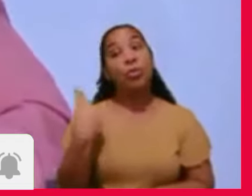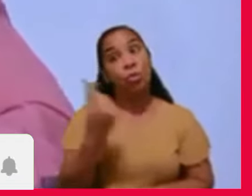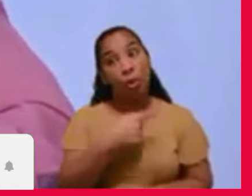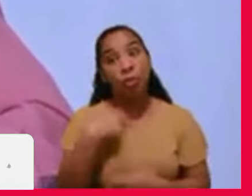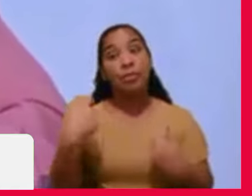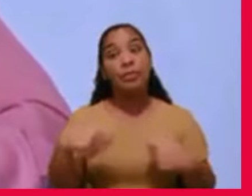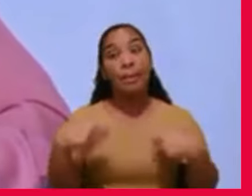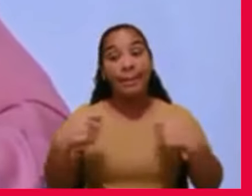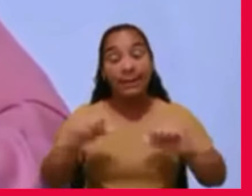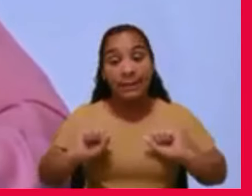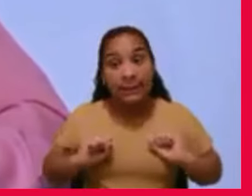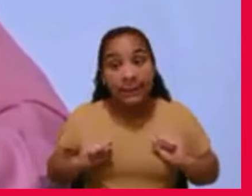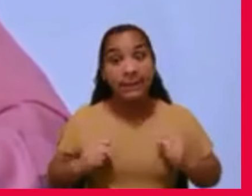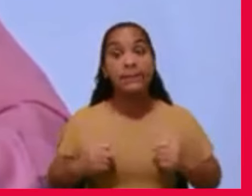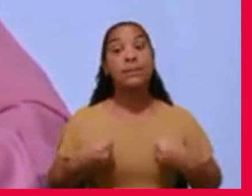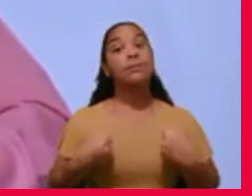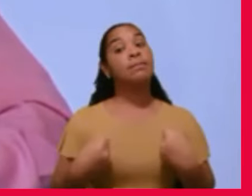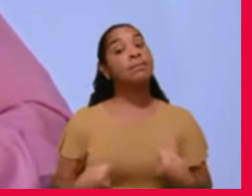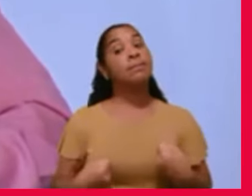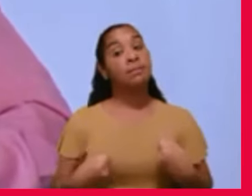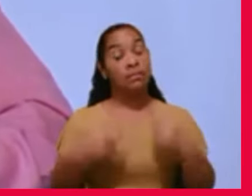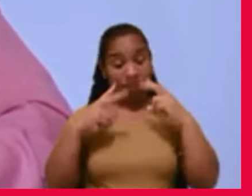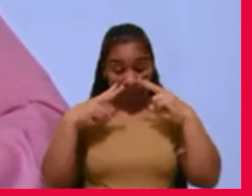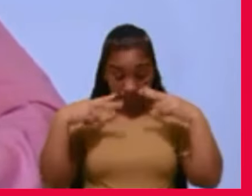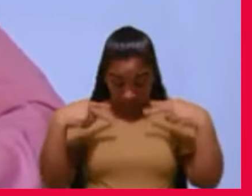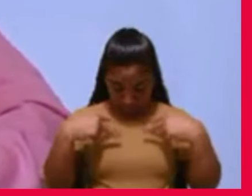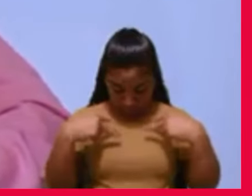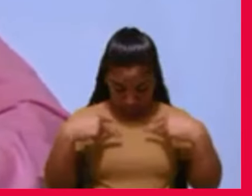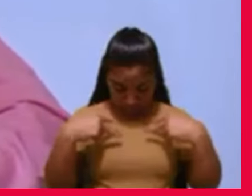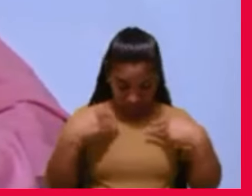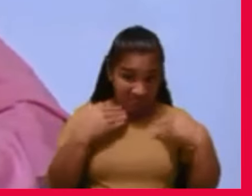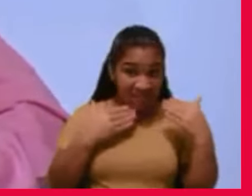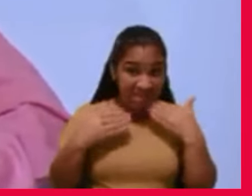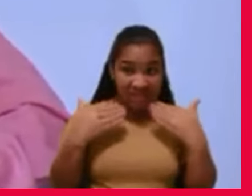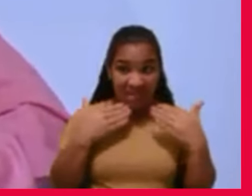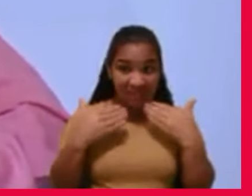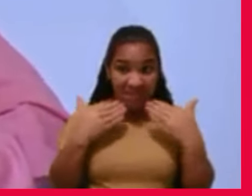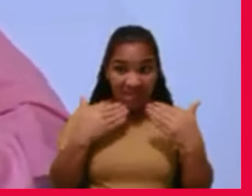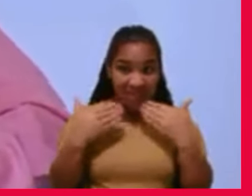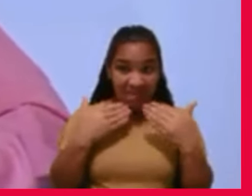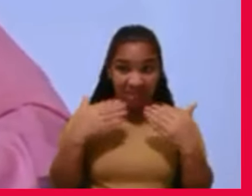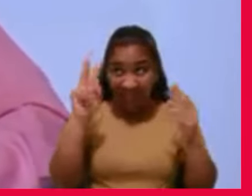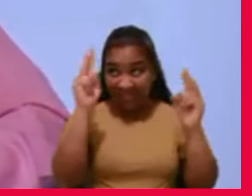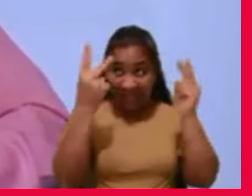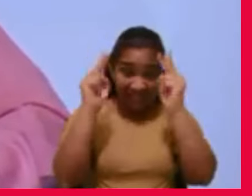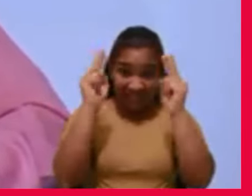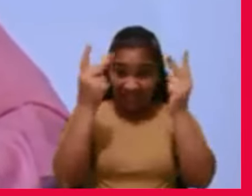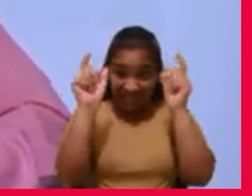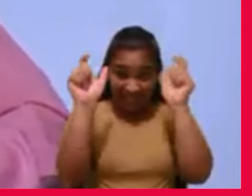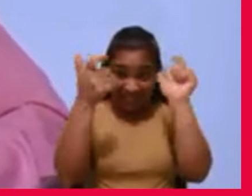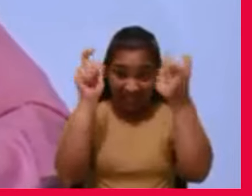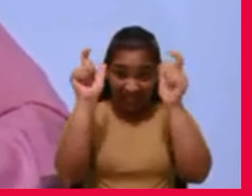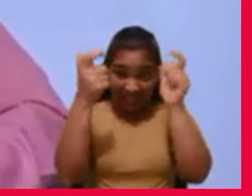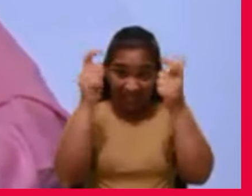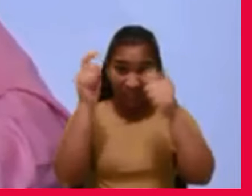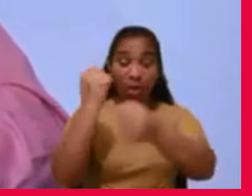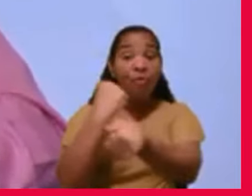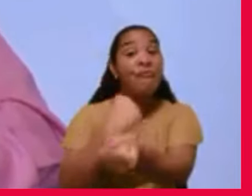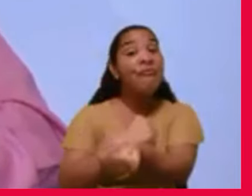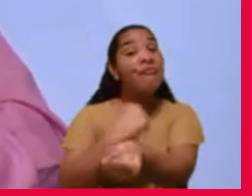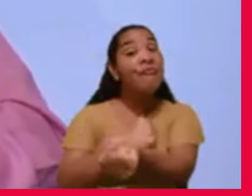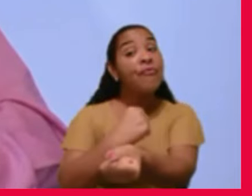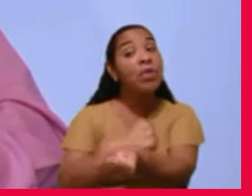qual é a imperfeição, o transtorno, o vício que nos é